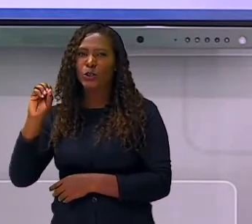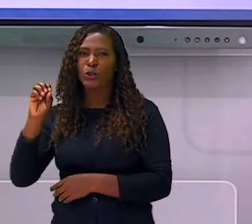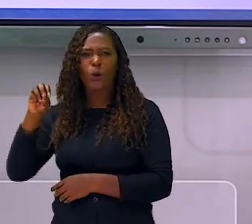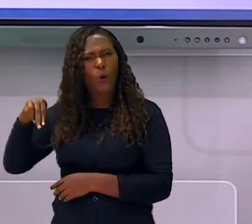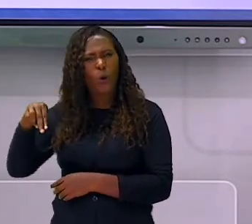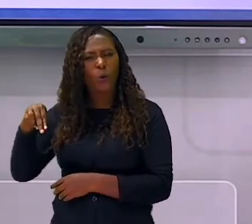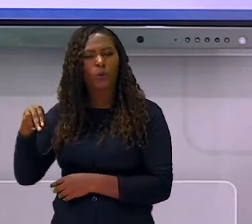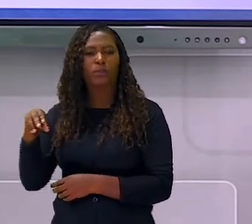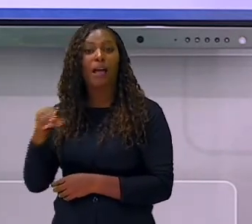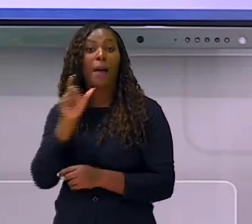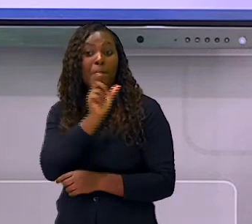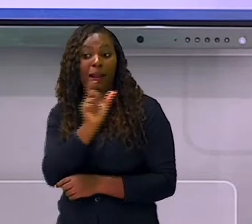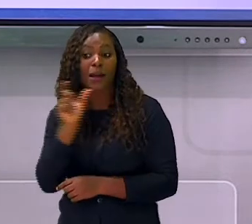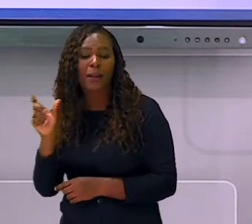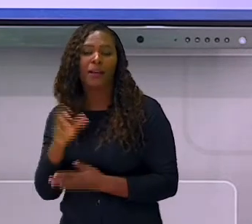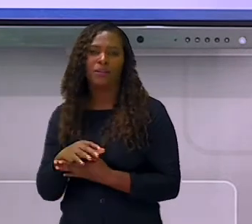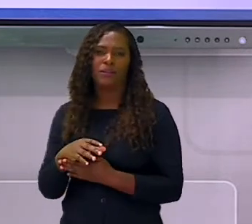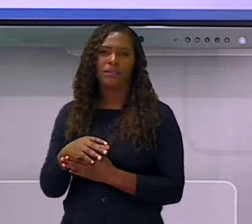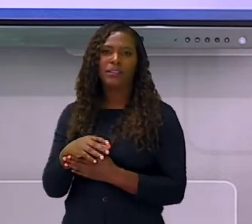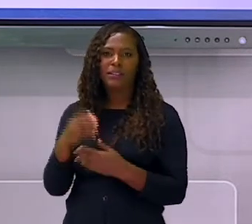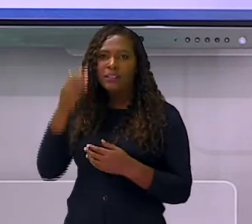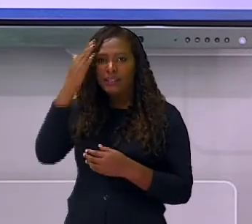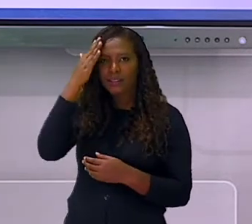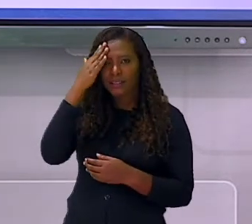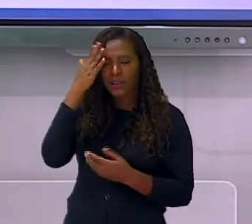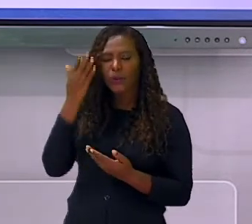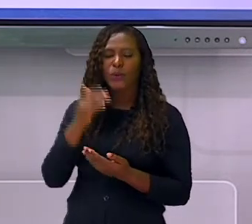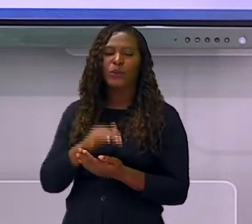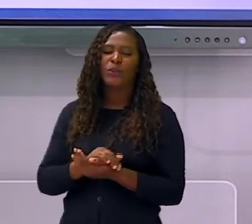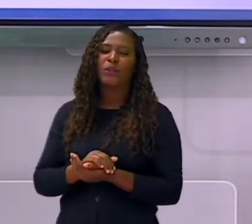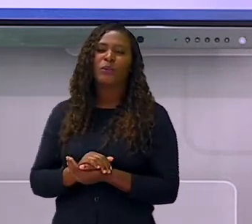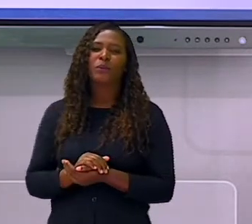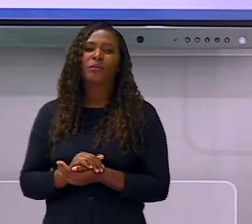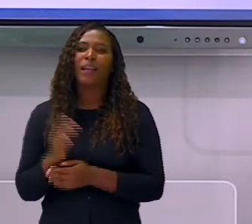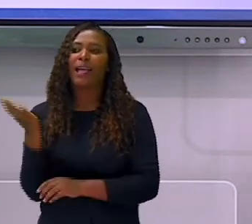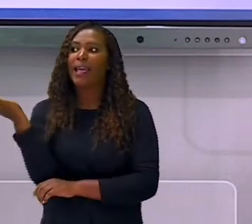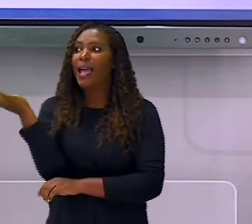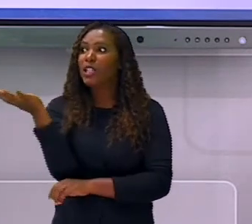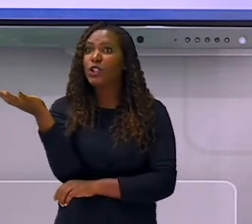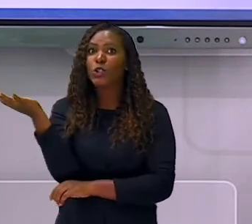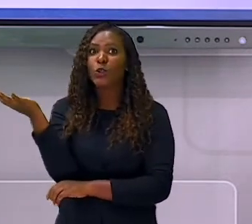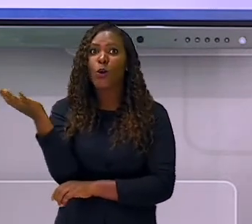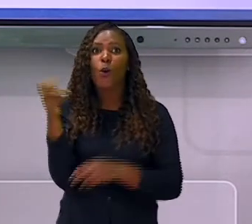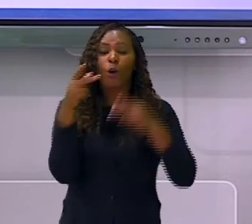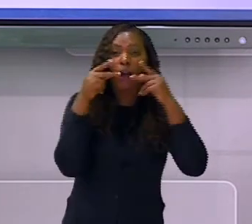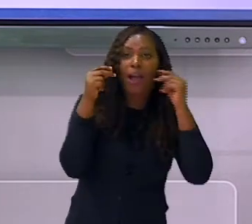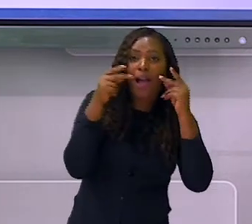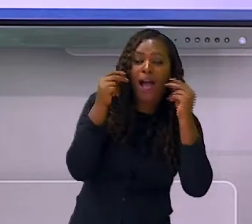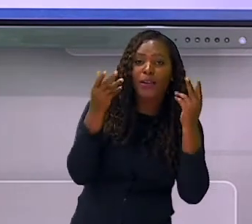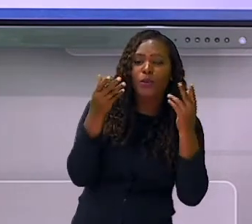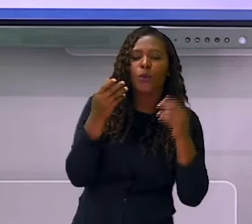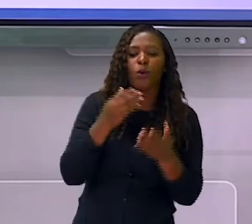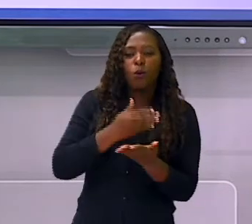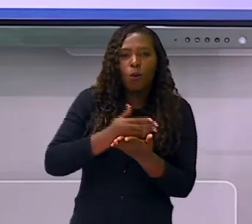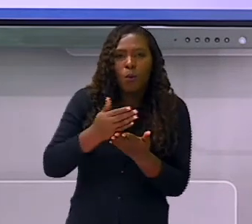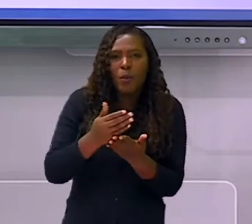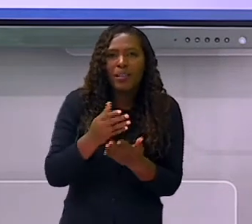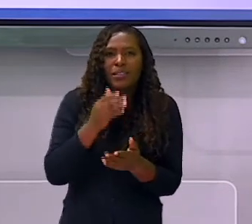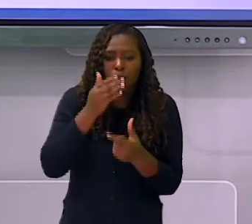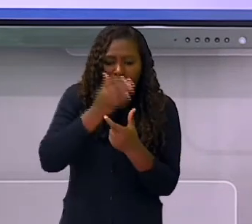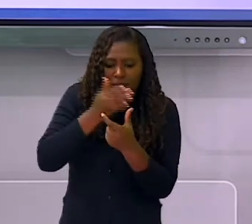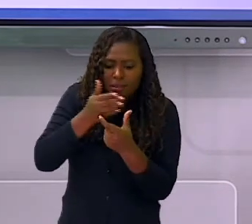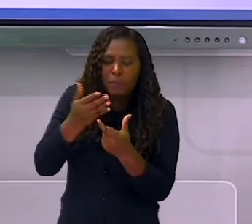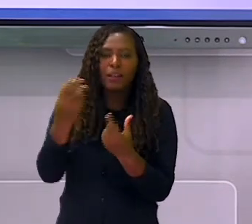palavra, com palavras que comecem com essa mesma sílaba. Trabalhe com ele rimas. Identifique em palavras que